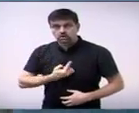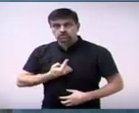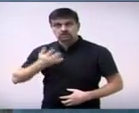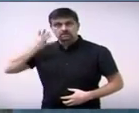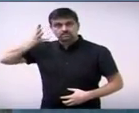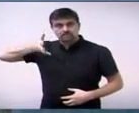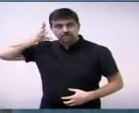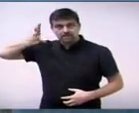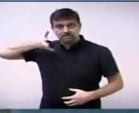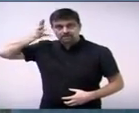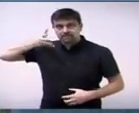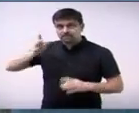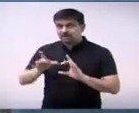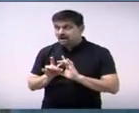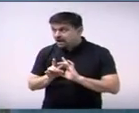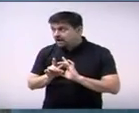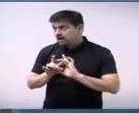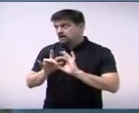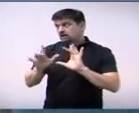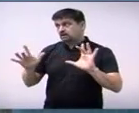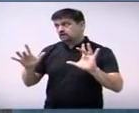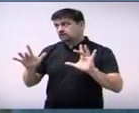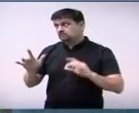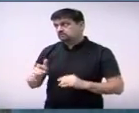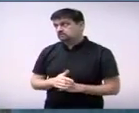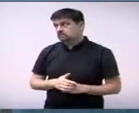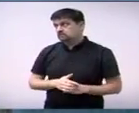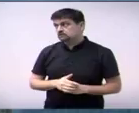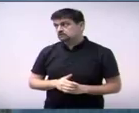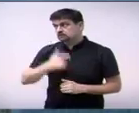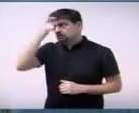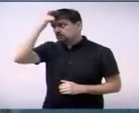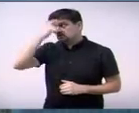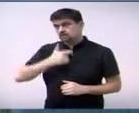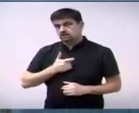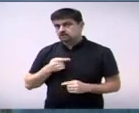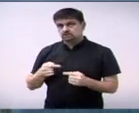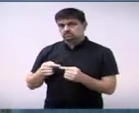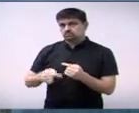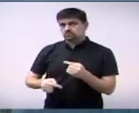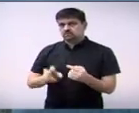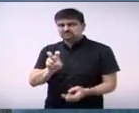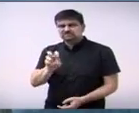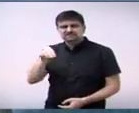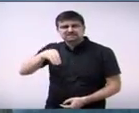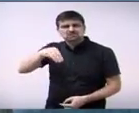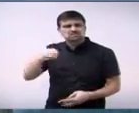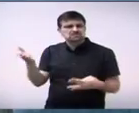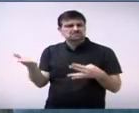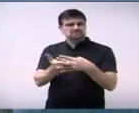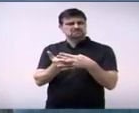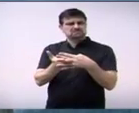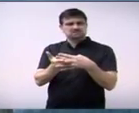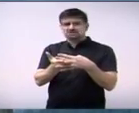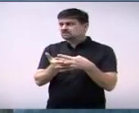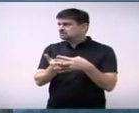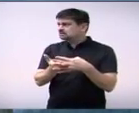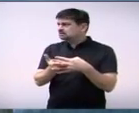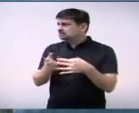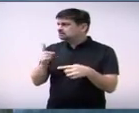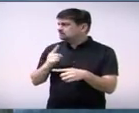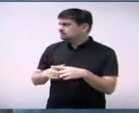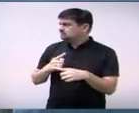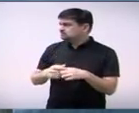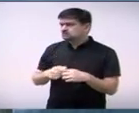não tem assim então eu já vou dizer que meu voto é não se fosse algo altamente